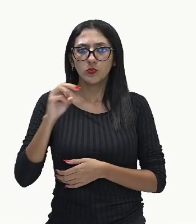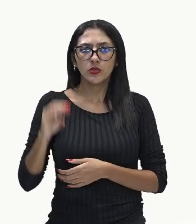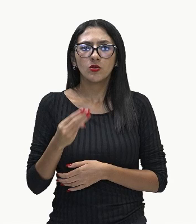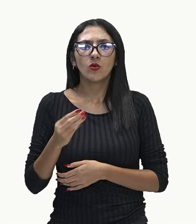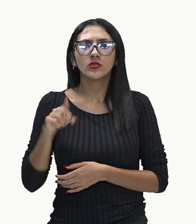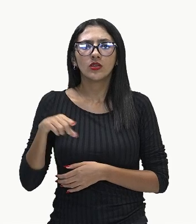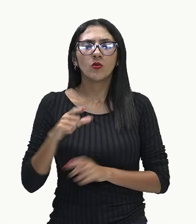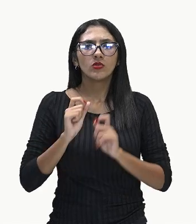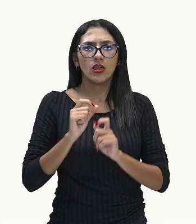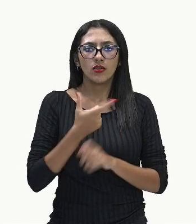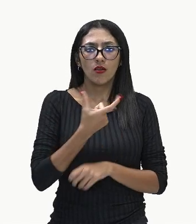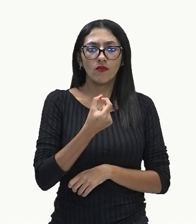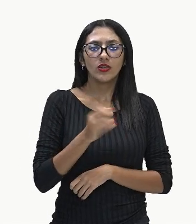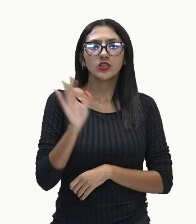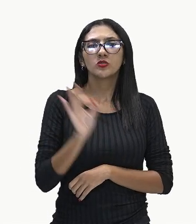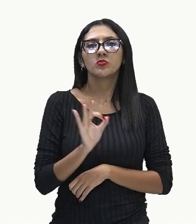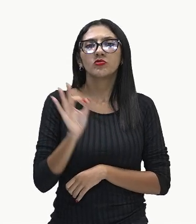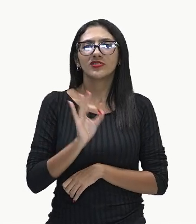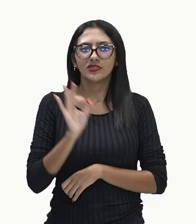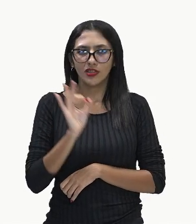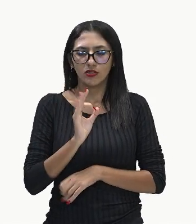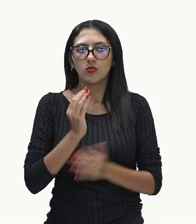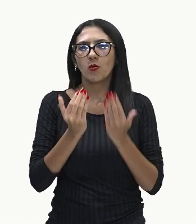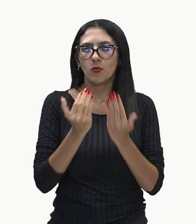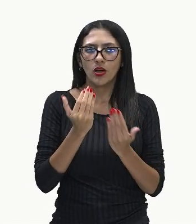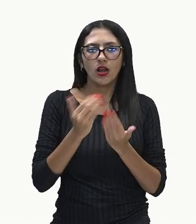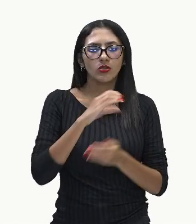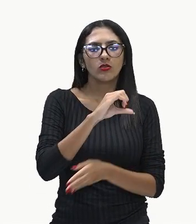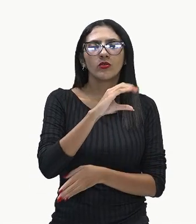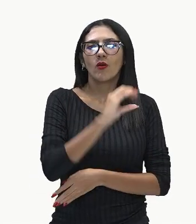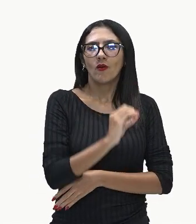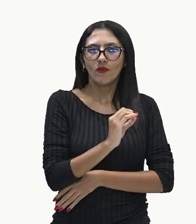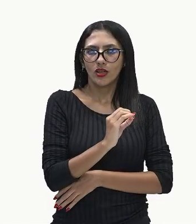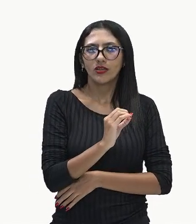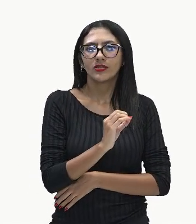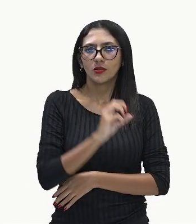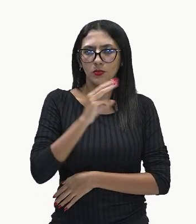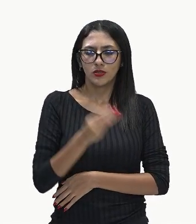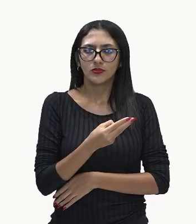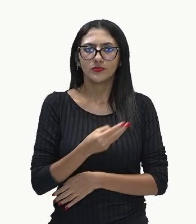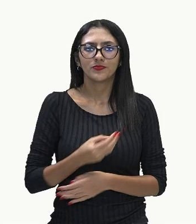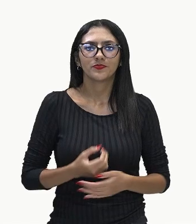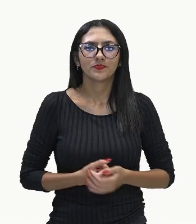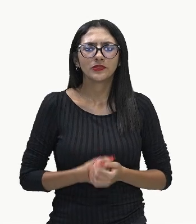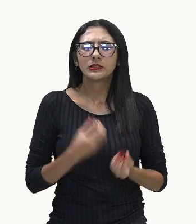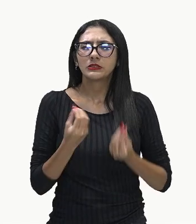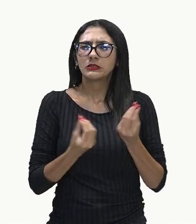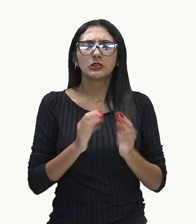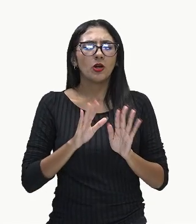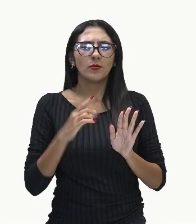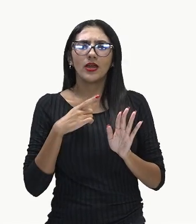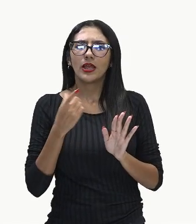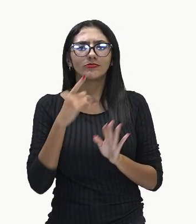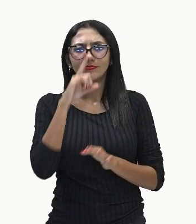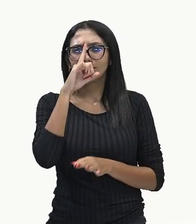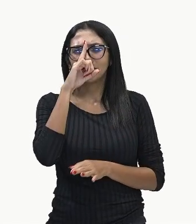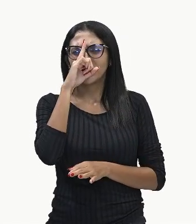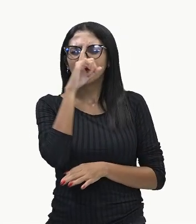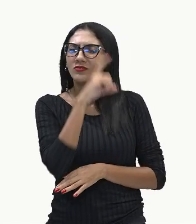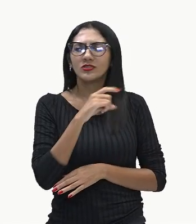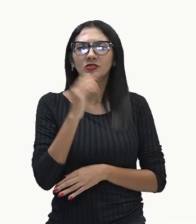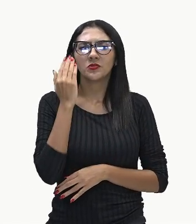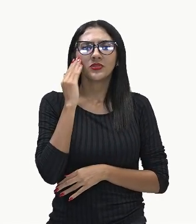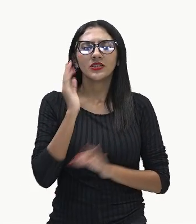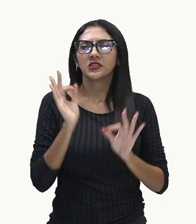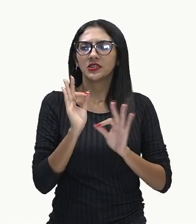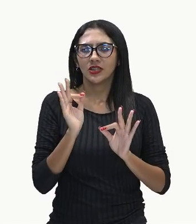% de 90 milhões, tá? Como assim, professor? Eu não entendi, vamos lá, é porque aqui já está